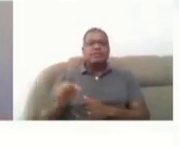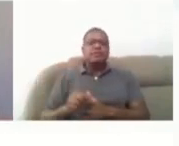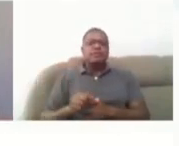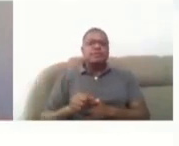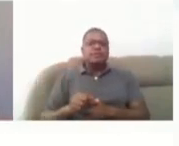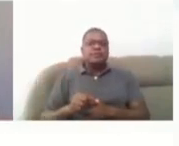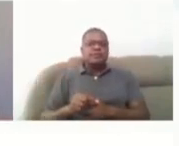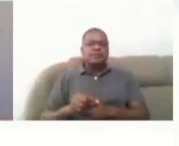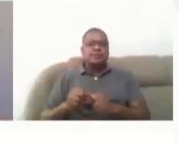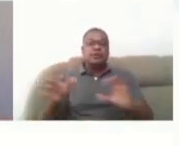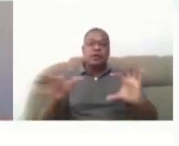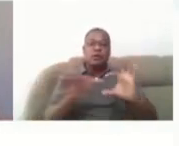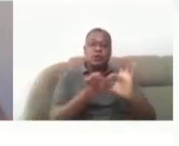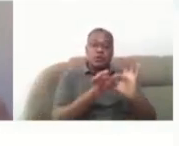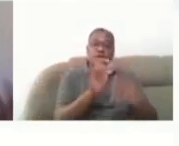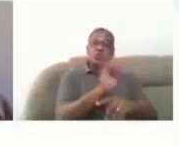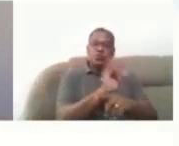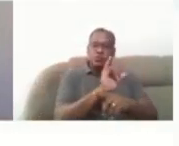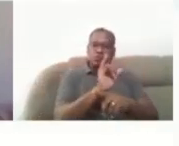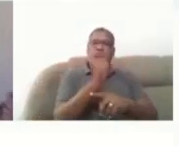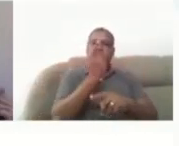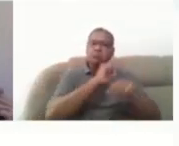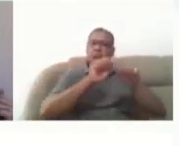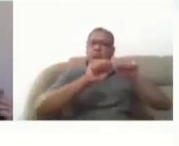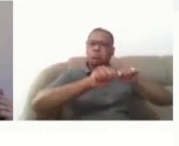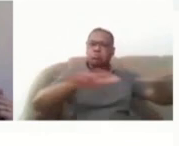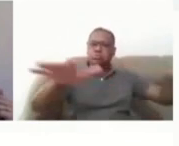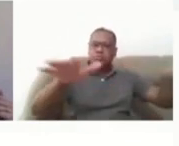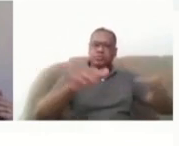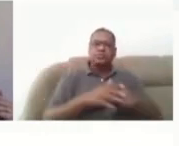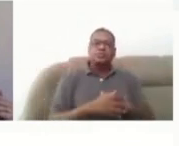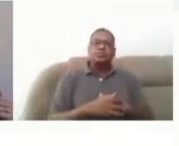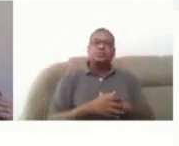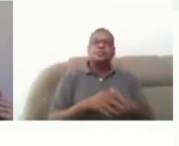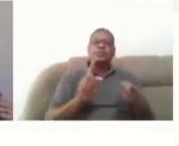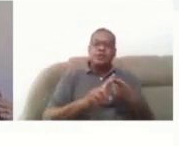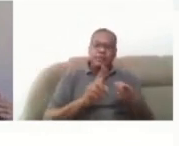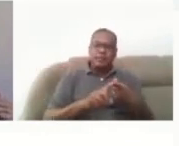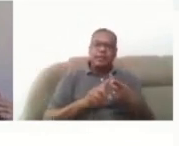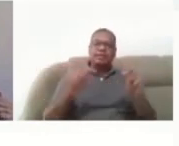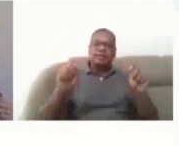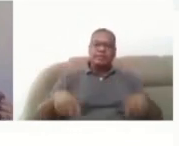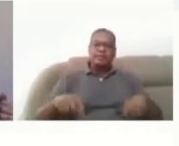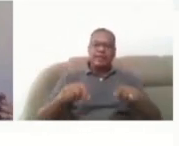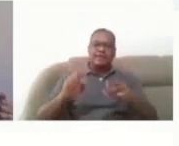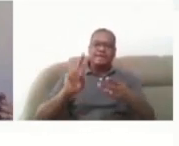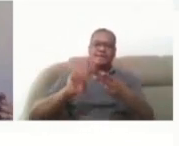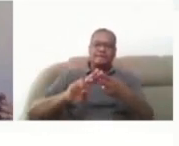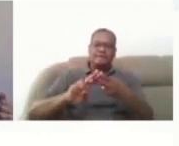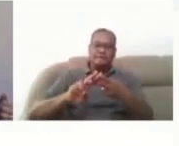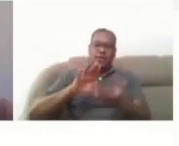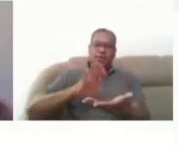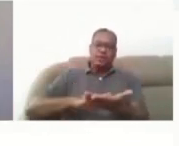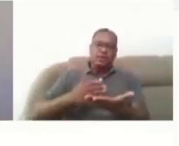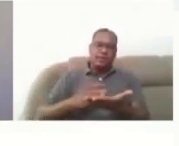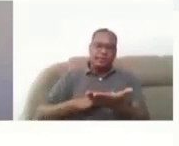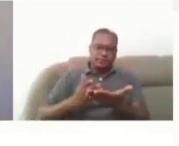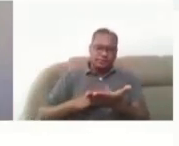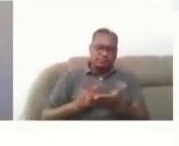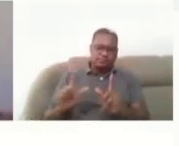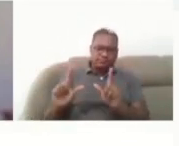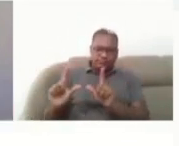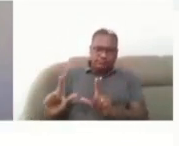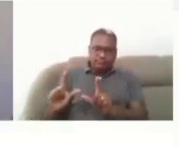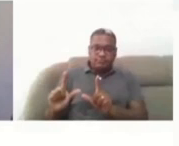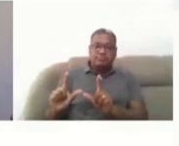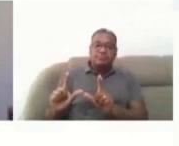acessibilidade. Ele também permite fixar o intérprete na tela, só temos que ter cuidado às vezes se vai exibir